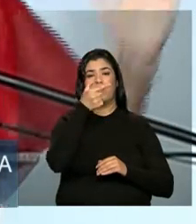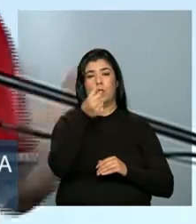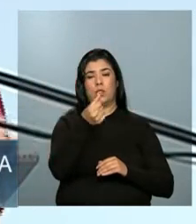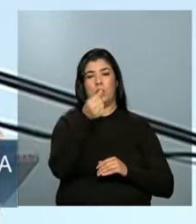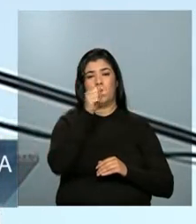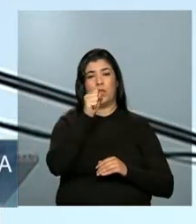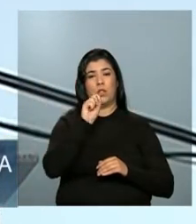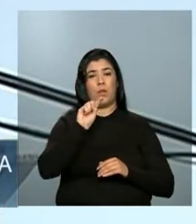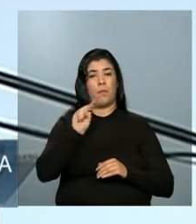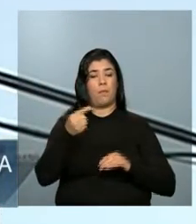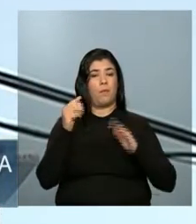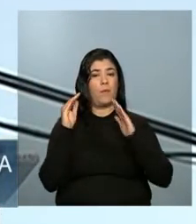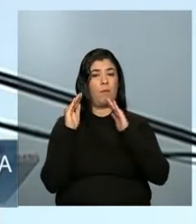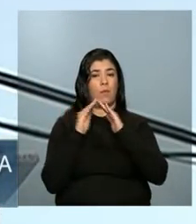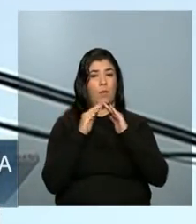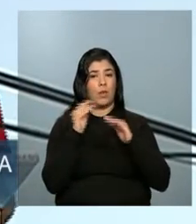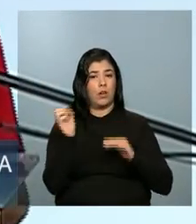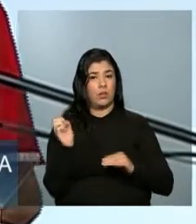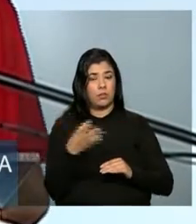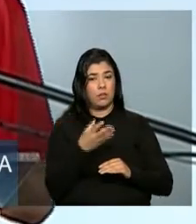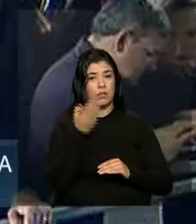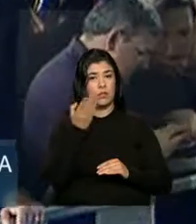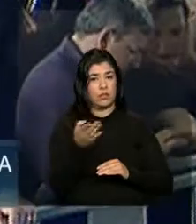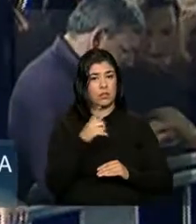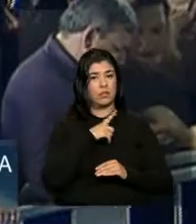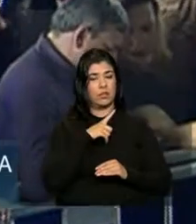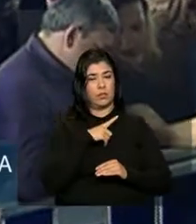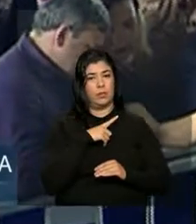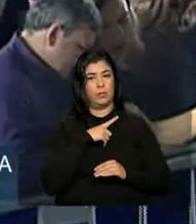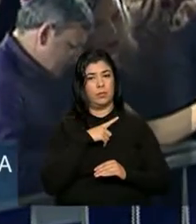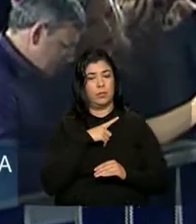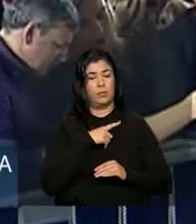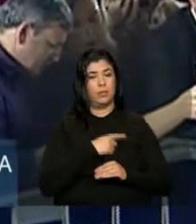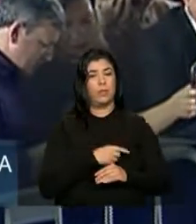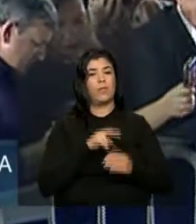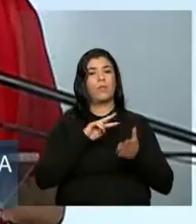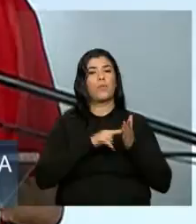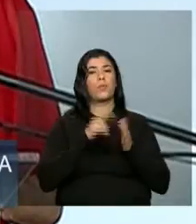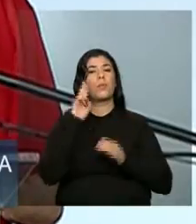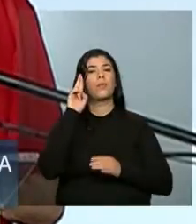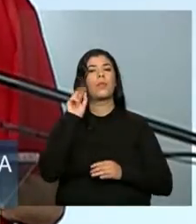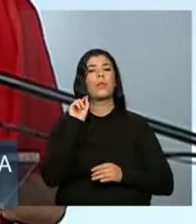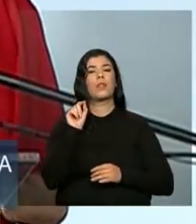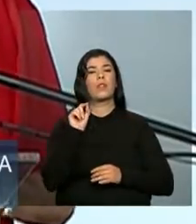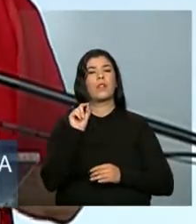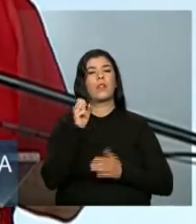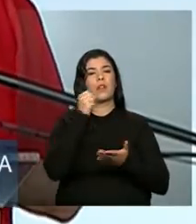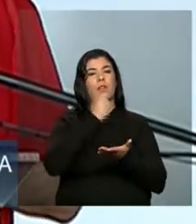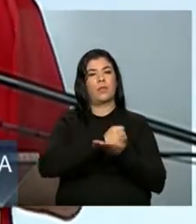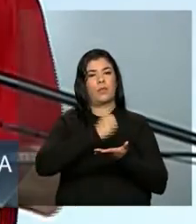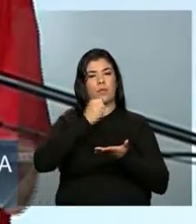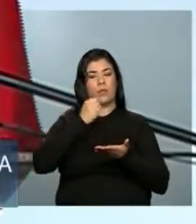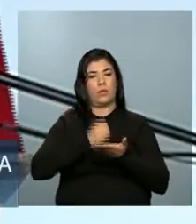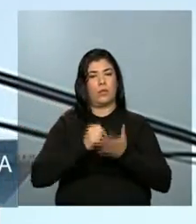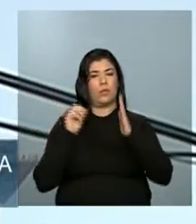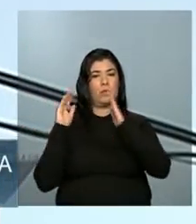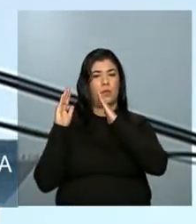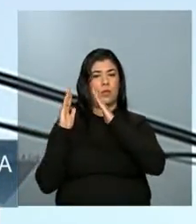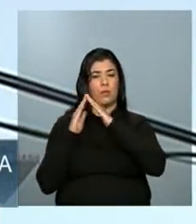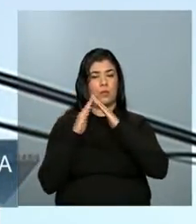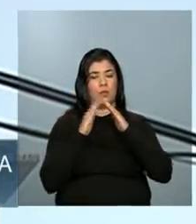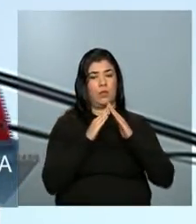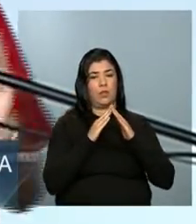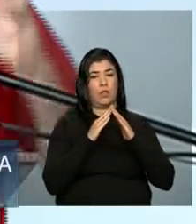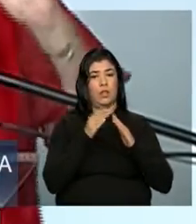significa que essas moradias estão contratadas, essas